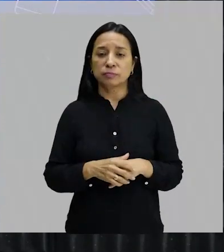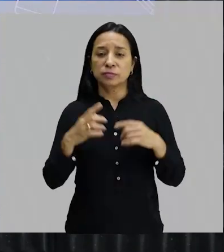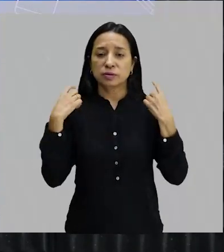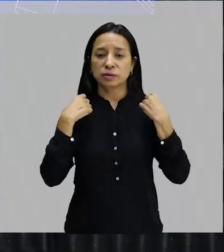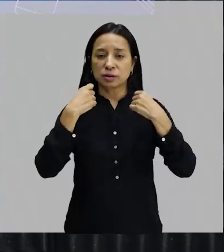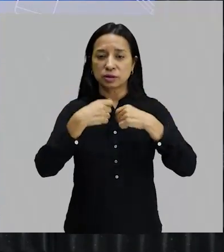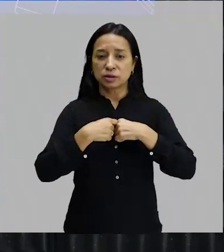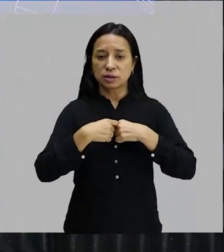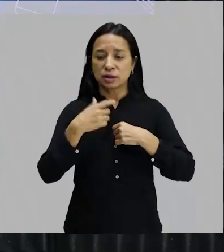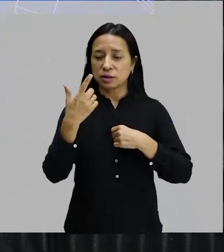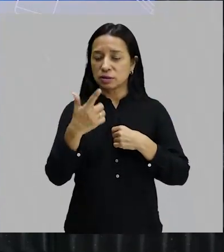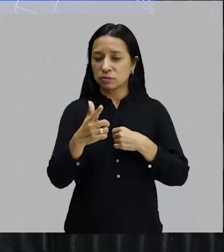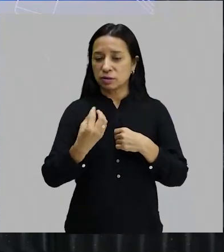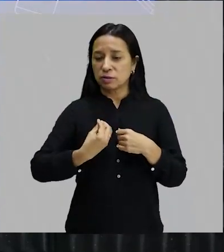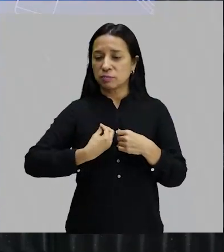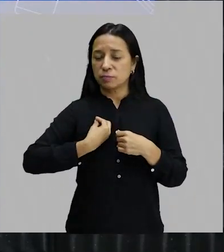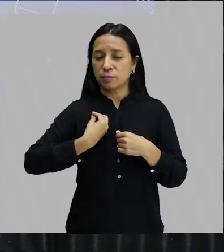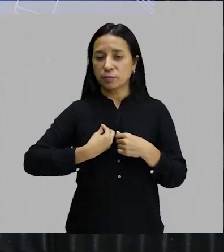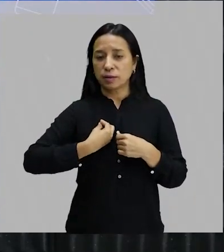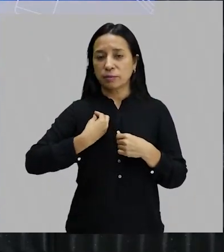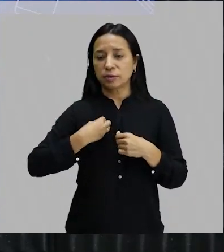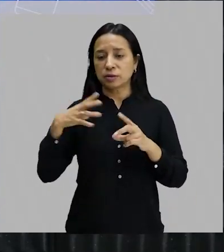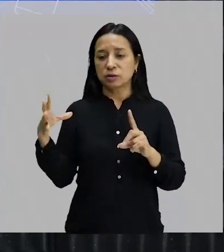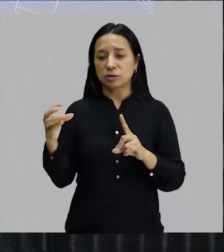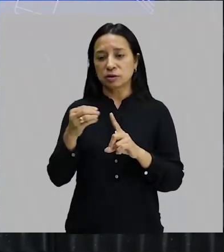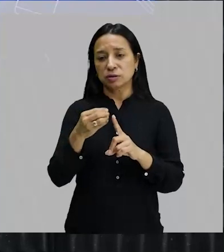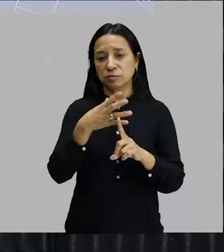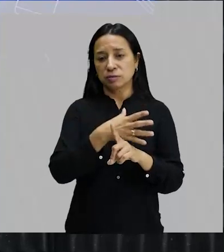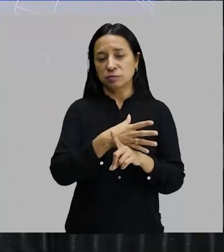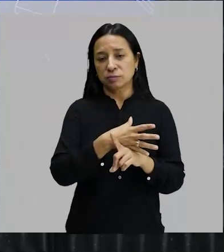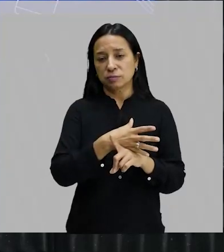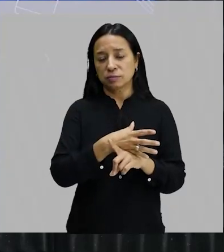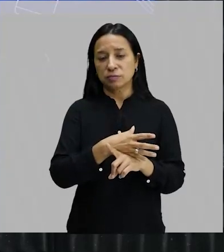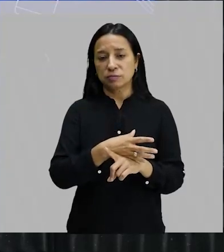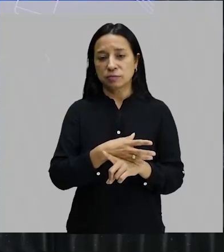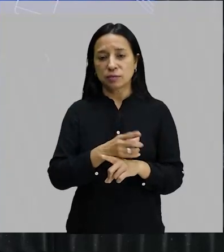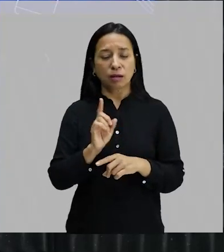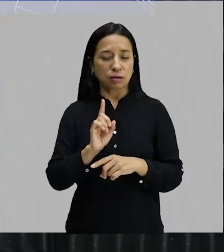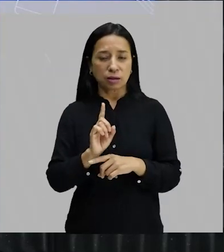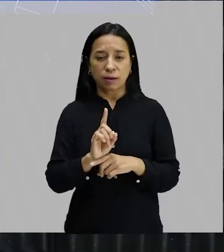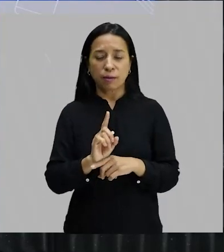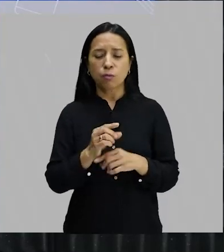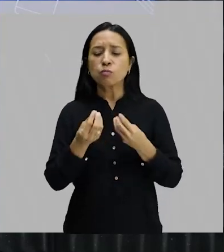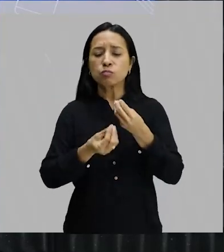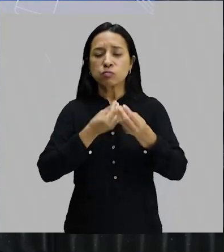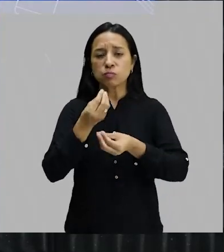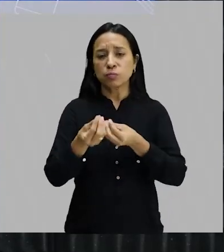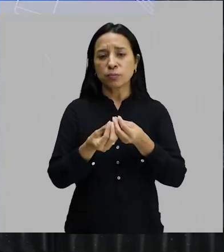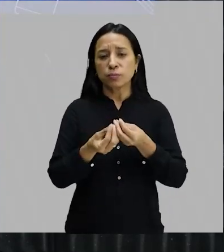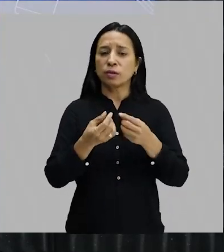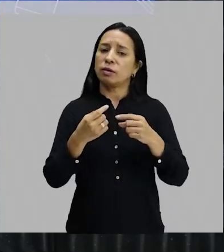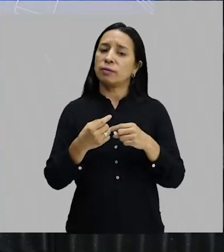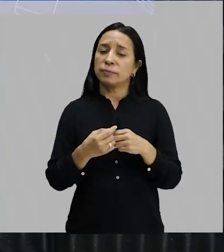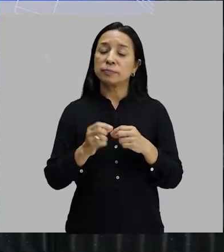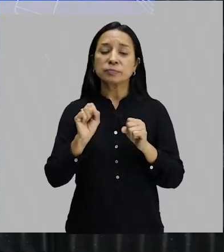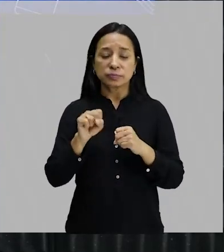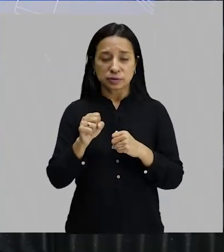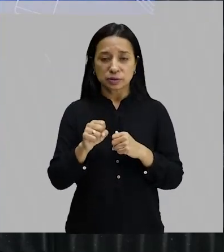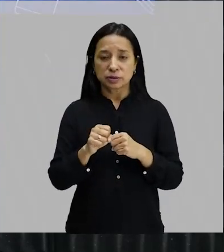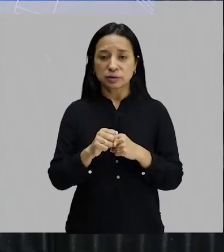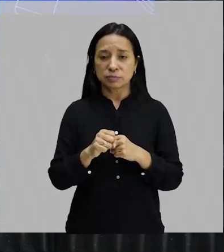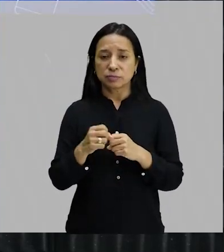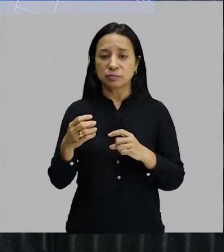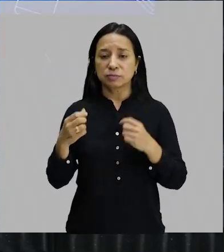esteve fisicamente presente na Semana de Arte Moderna. Ah, professor, como assim? Pois é, amores.